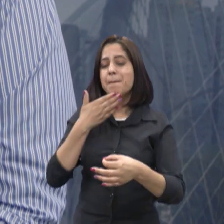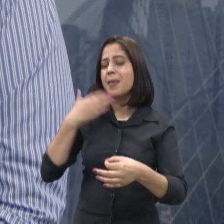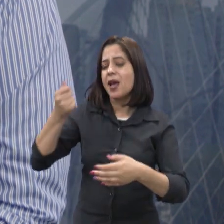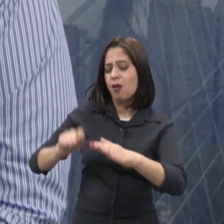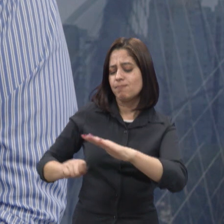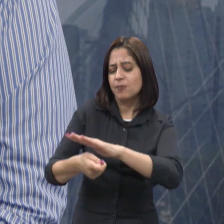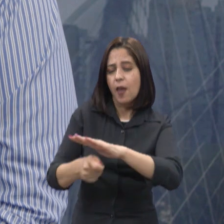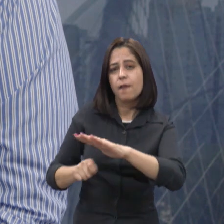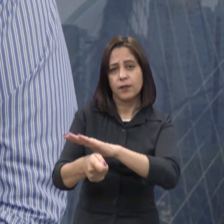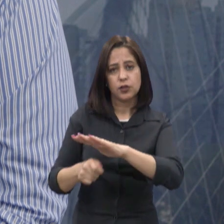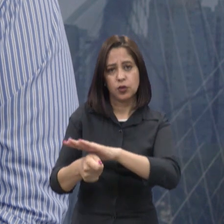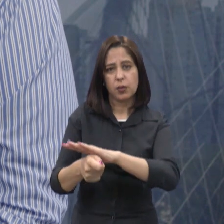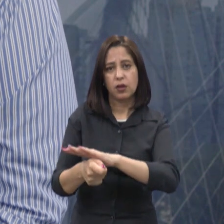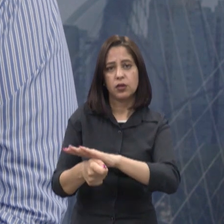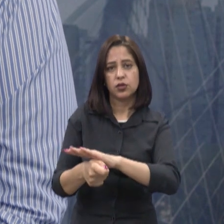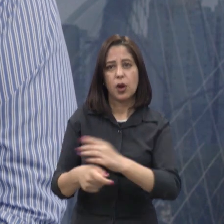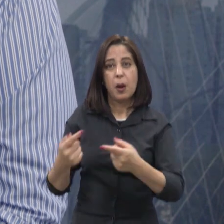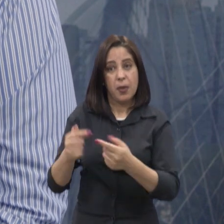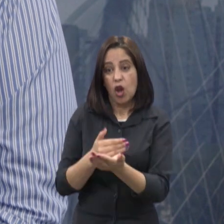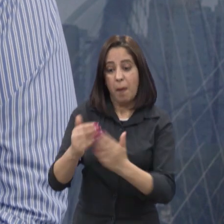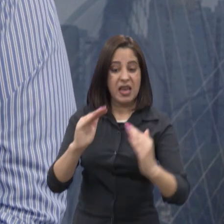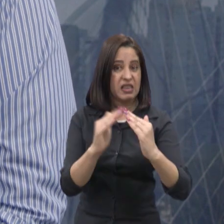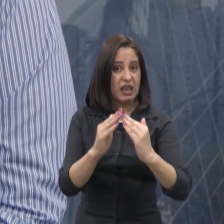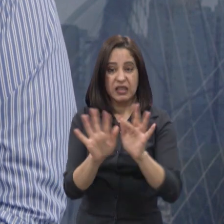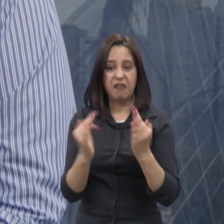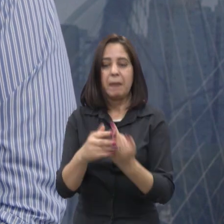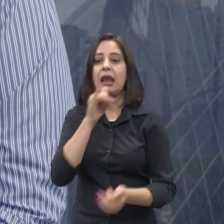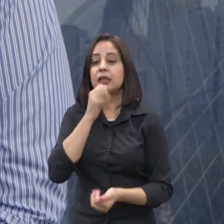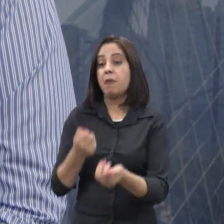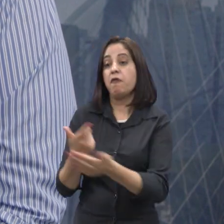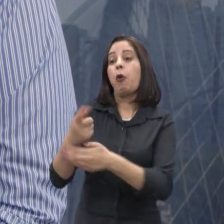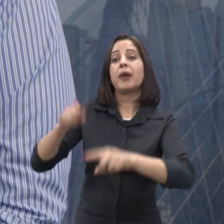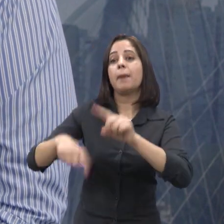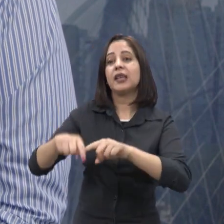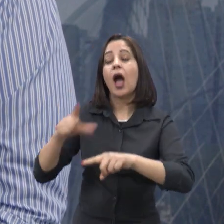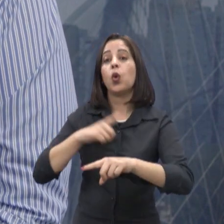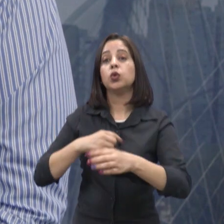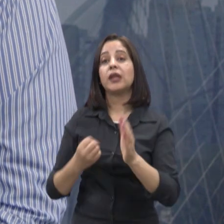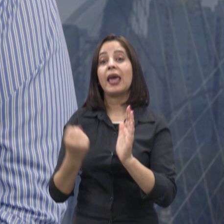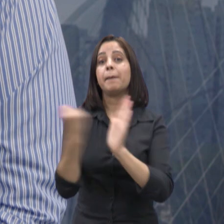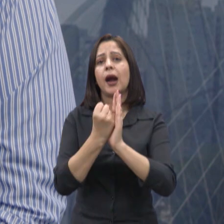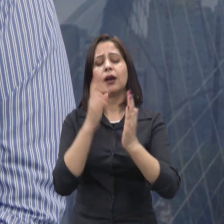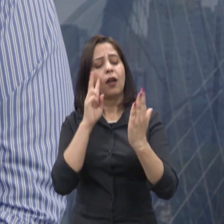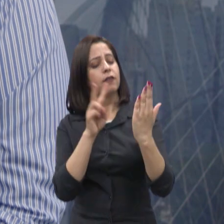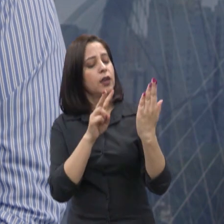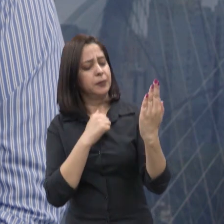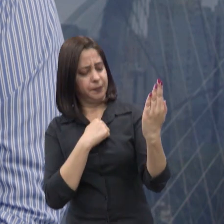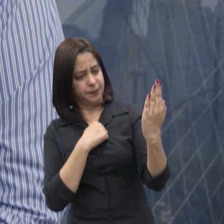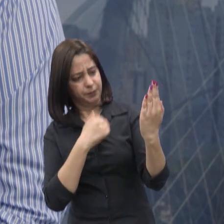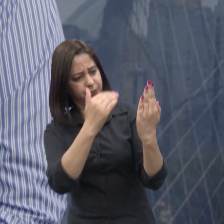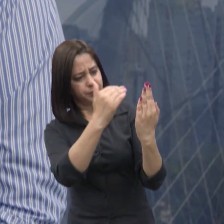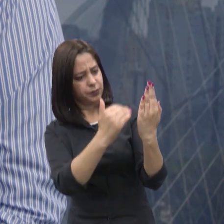gente possa fazer e começa às vezes dentro de casa uma coisa simples, eu vou comprar um equipamento, tem um selinho, pode olhar um selinho lá que tem todo o equipamento,